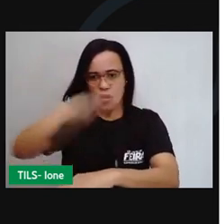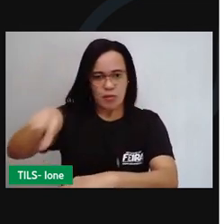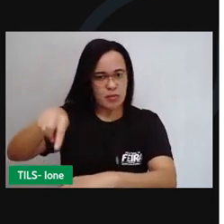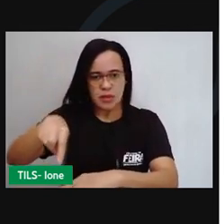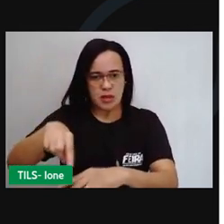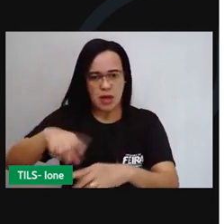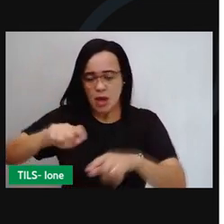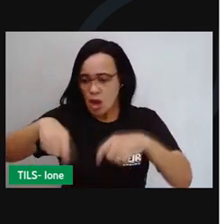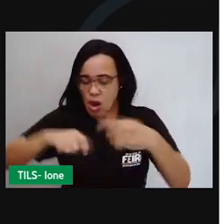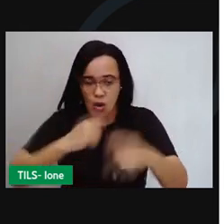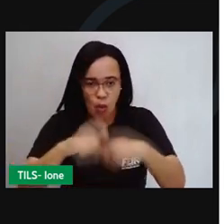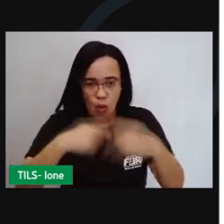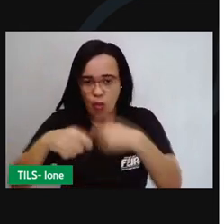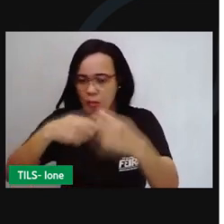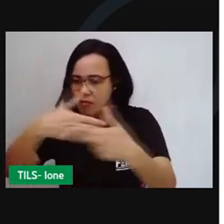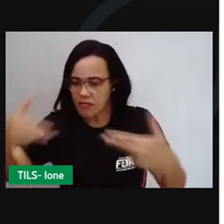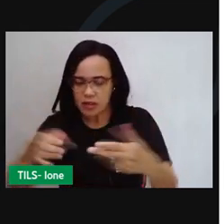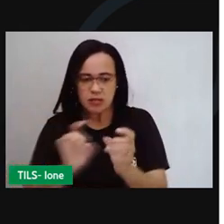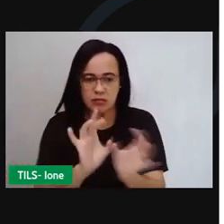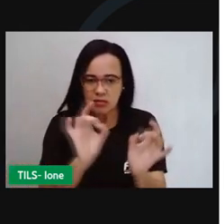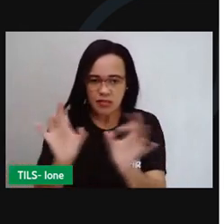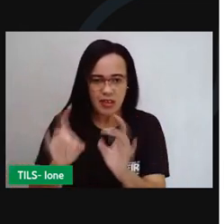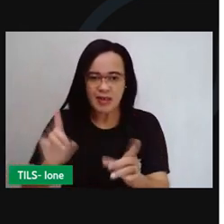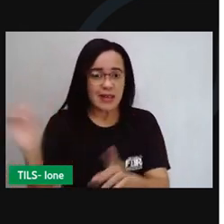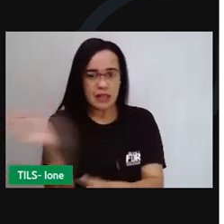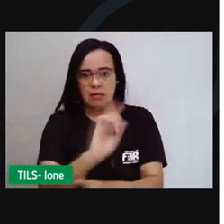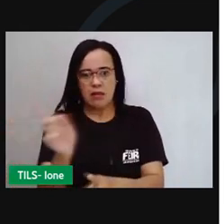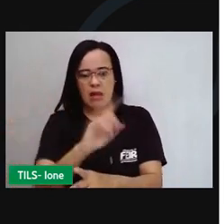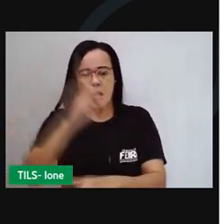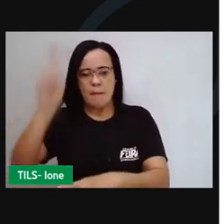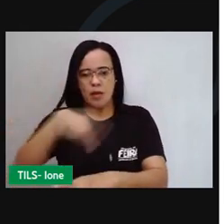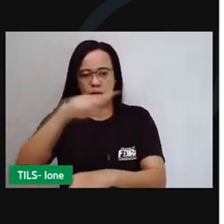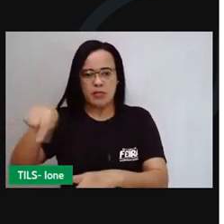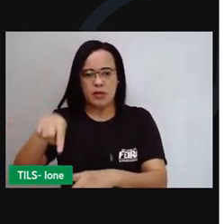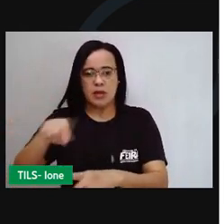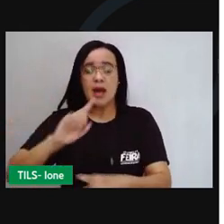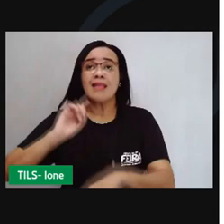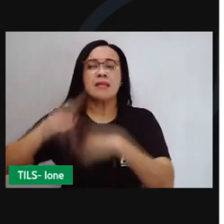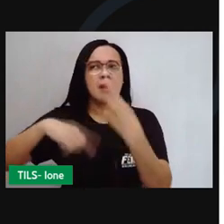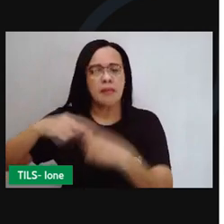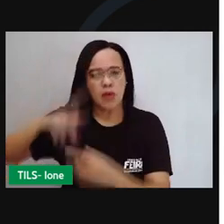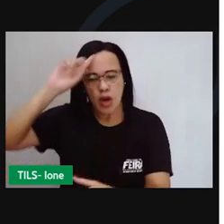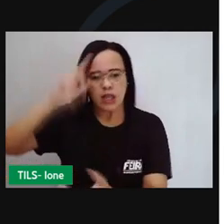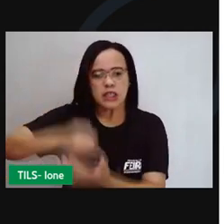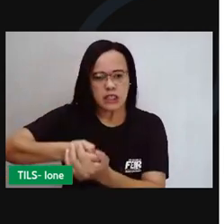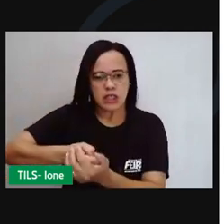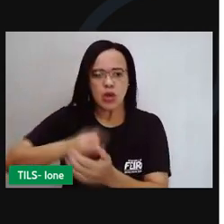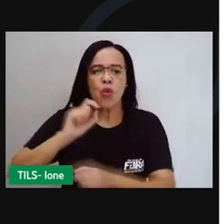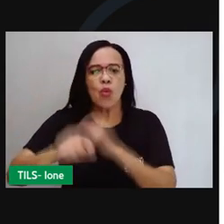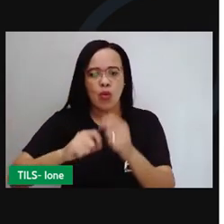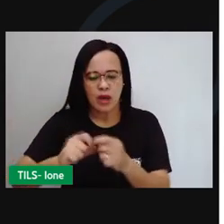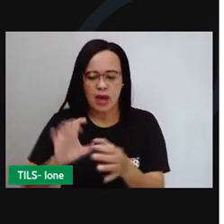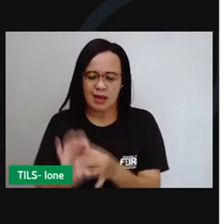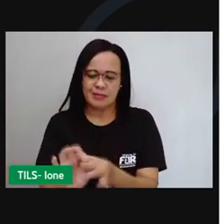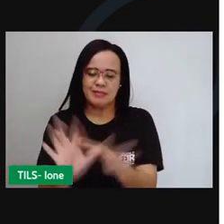baiano e, em 28 de janeiro, decreta a abertura dos portos às nações amigas. Que sejam